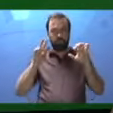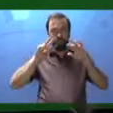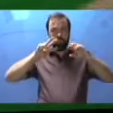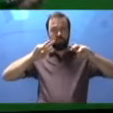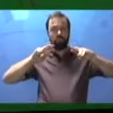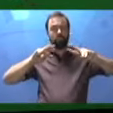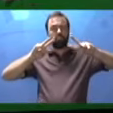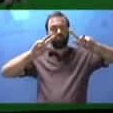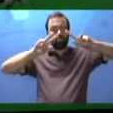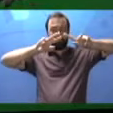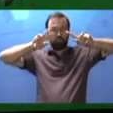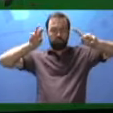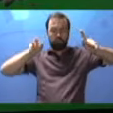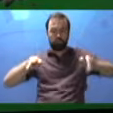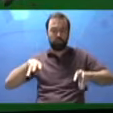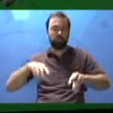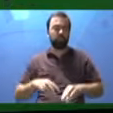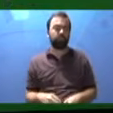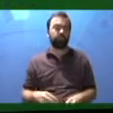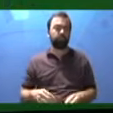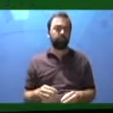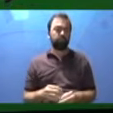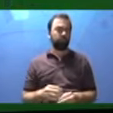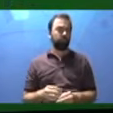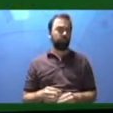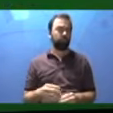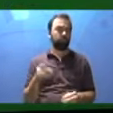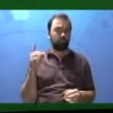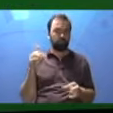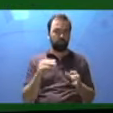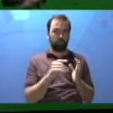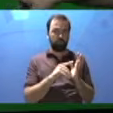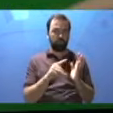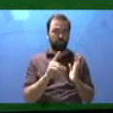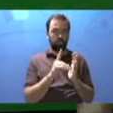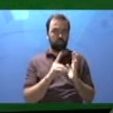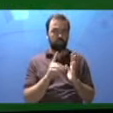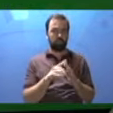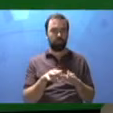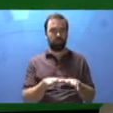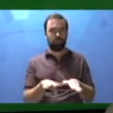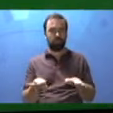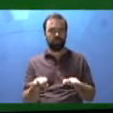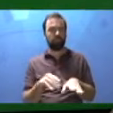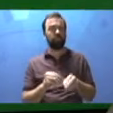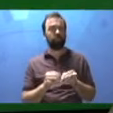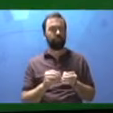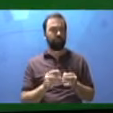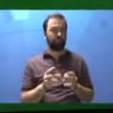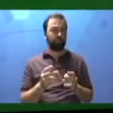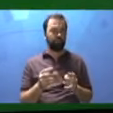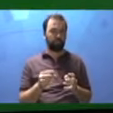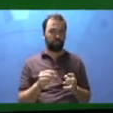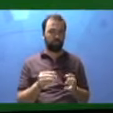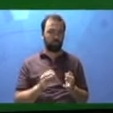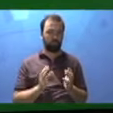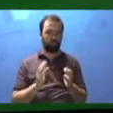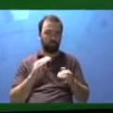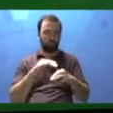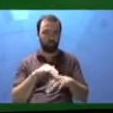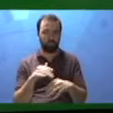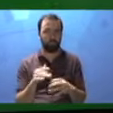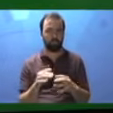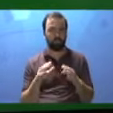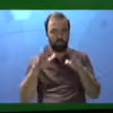a planta baixa fica logo na entrada do prédio para que as pessoas saibam onde estão e consigam se deslocar